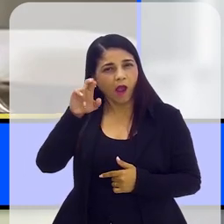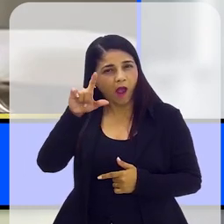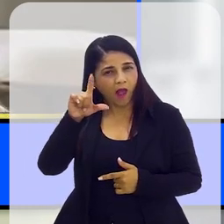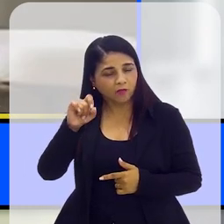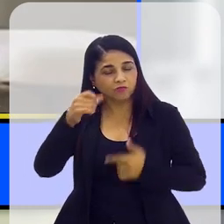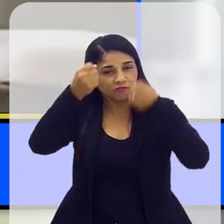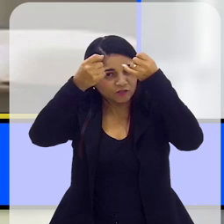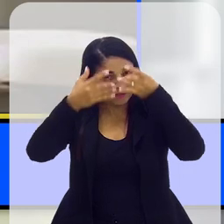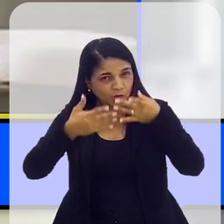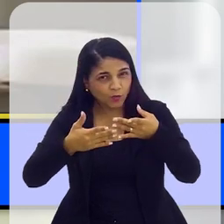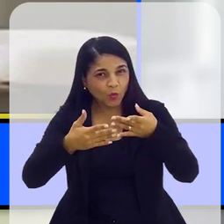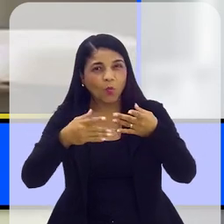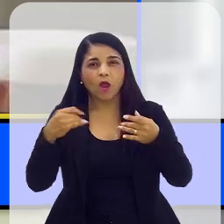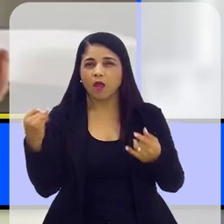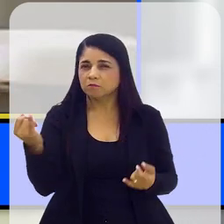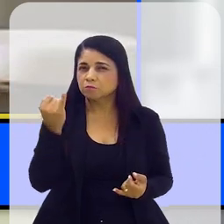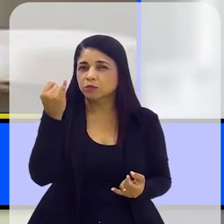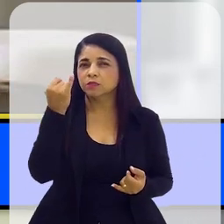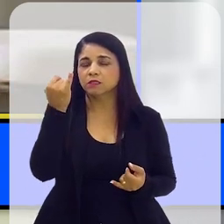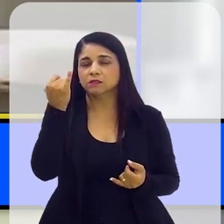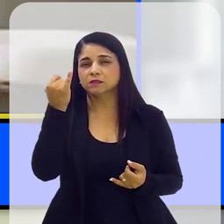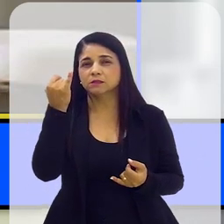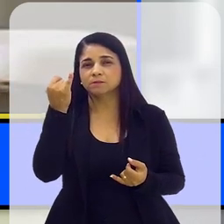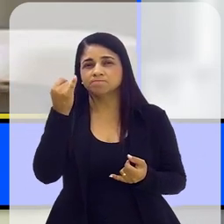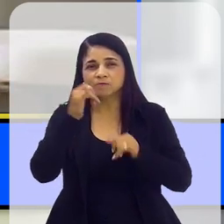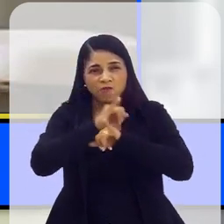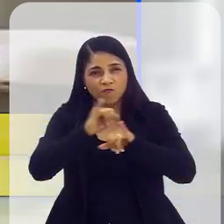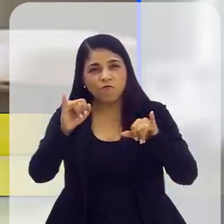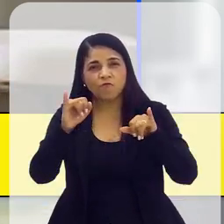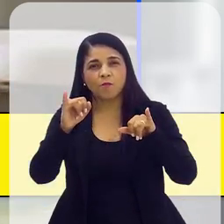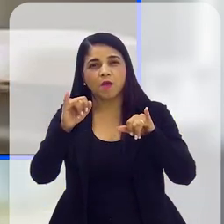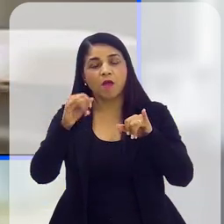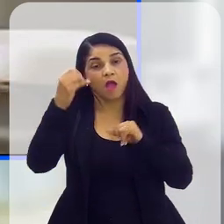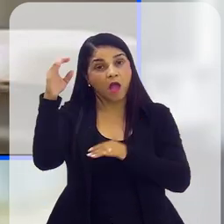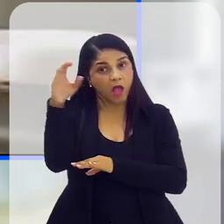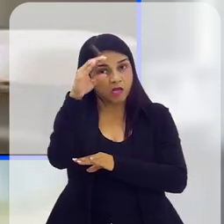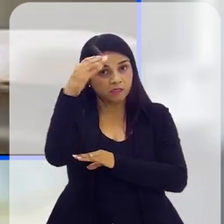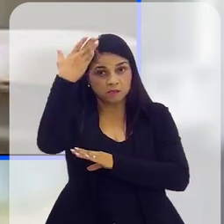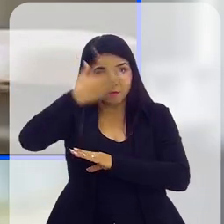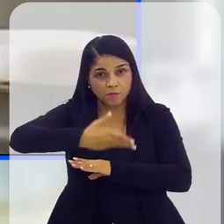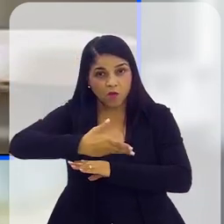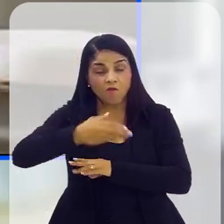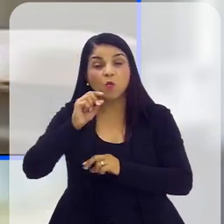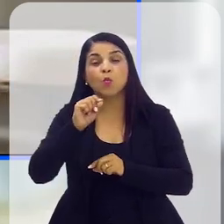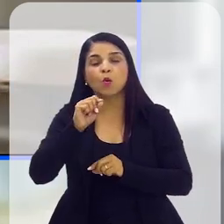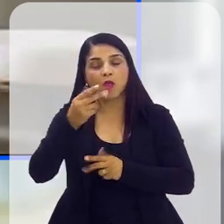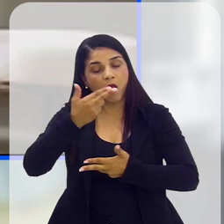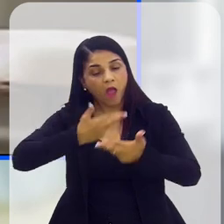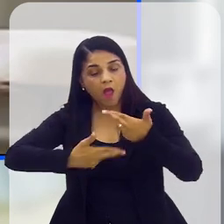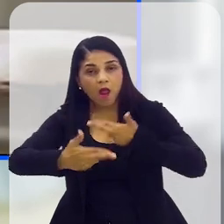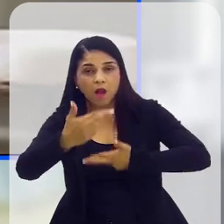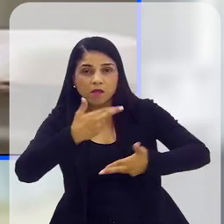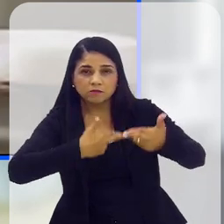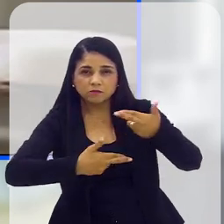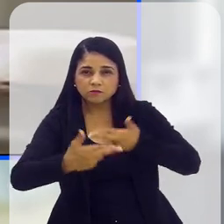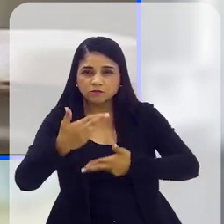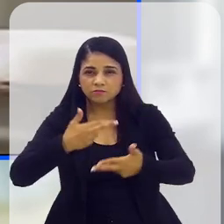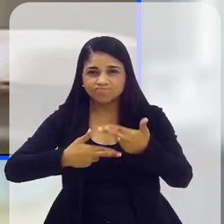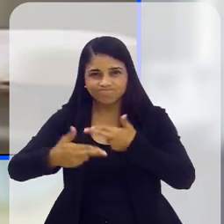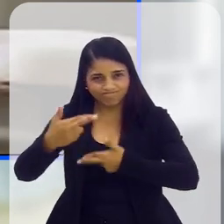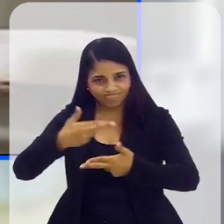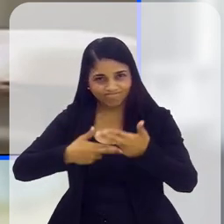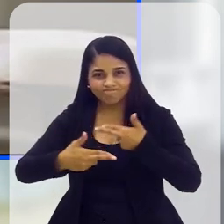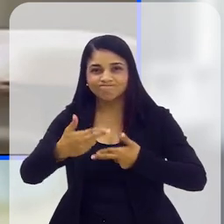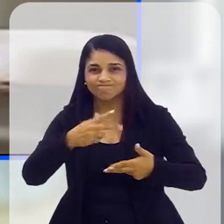trouxe, que é justamente a importância e a ciência comprova isso, né, que os relacionamentos que